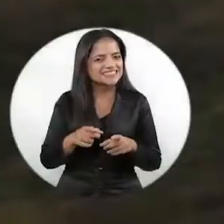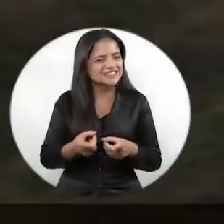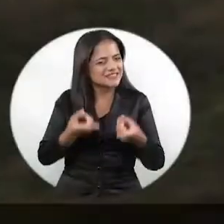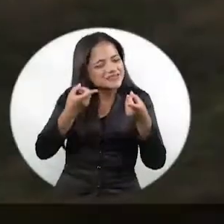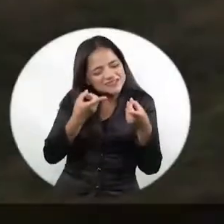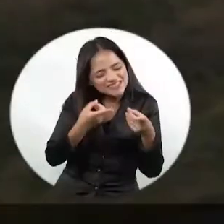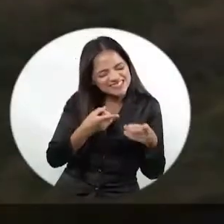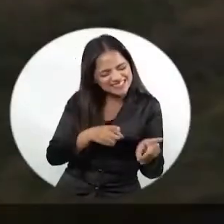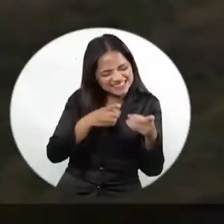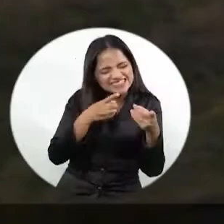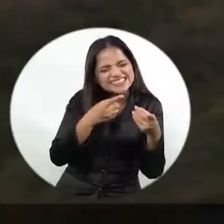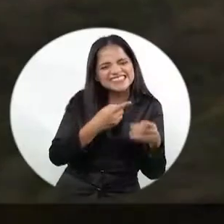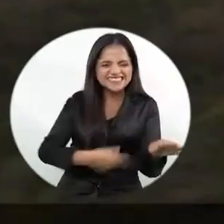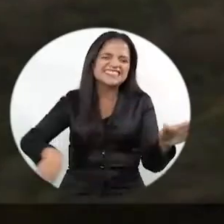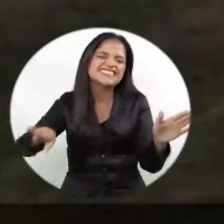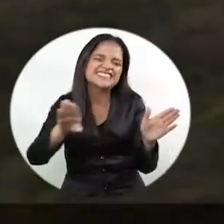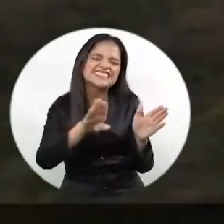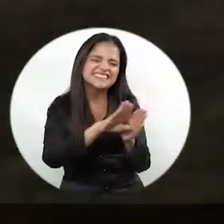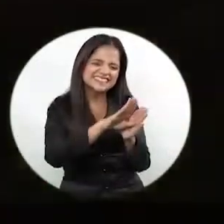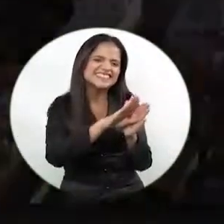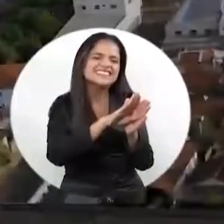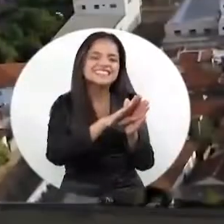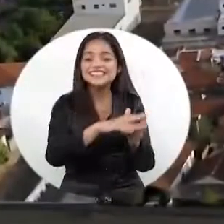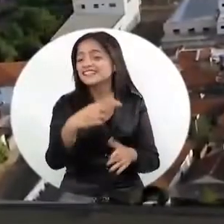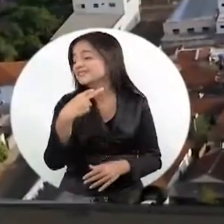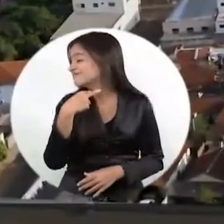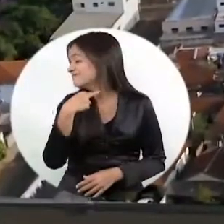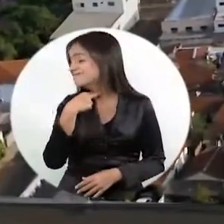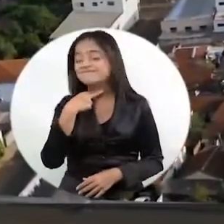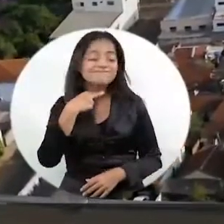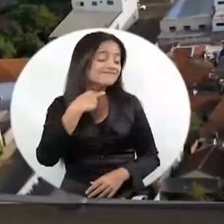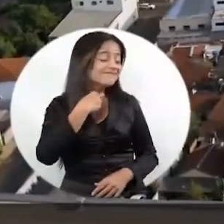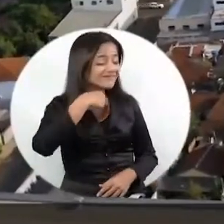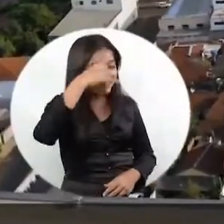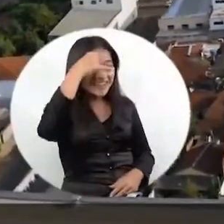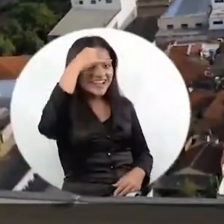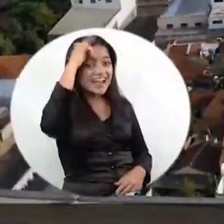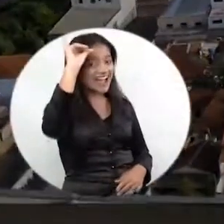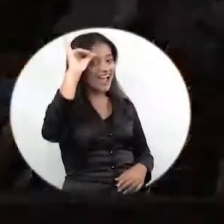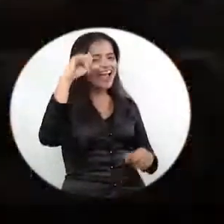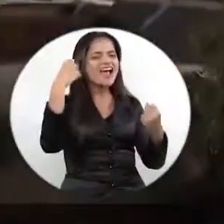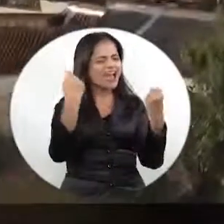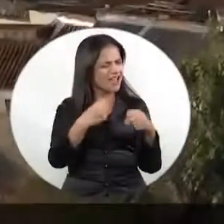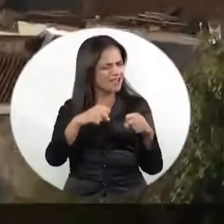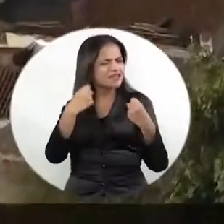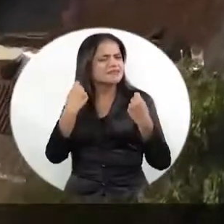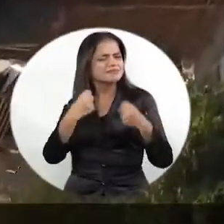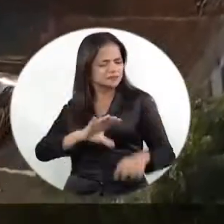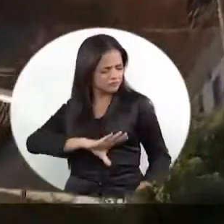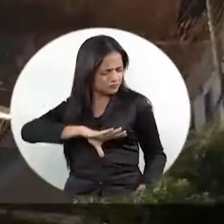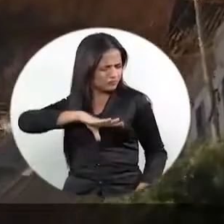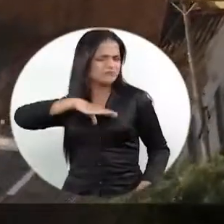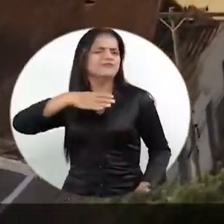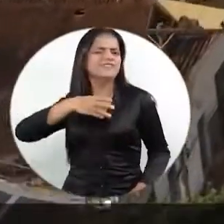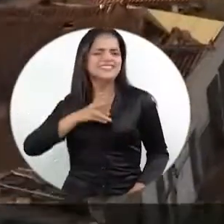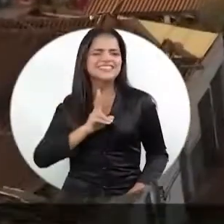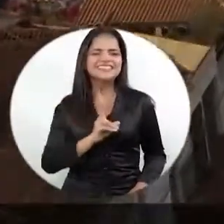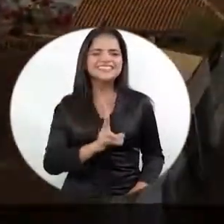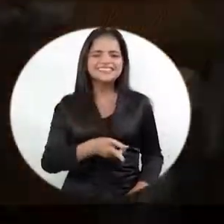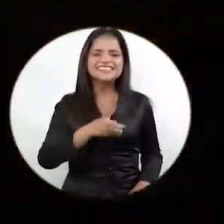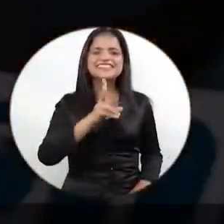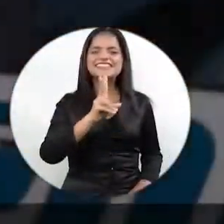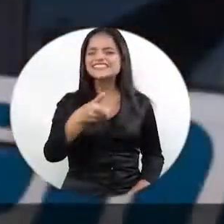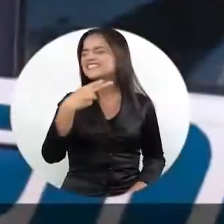O desafio chegou de repente. Não tinha como recusar. Era preciso seguir em